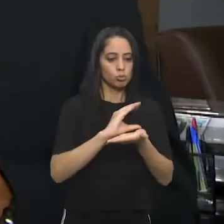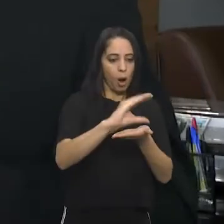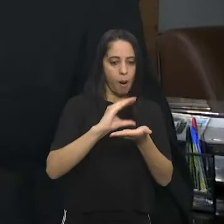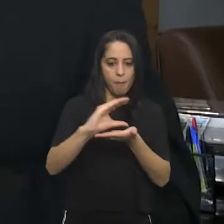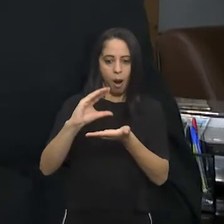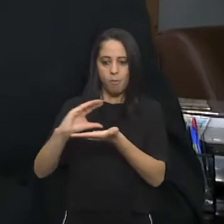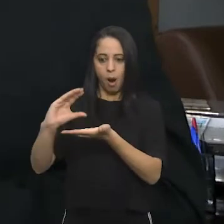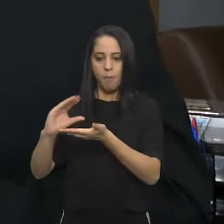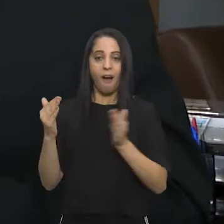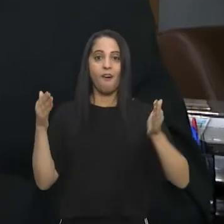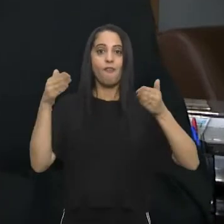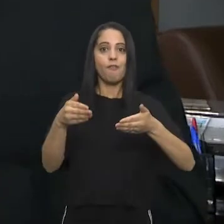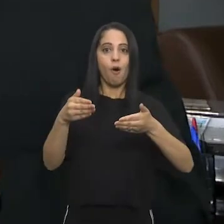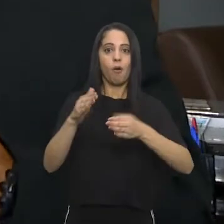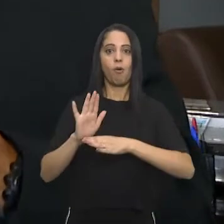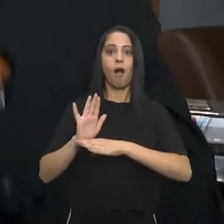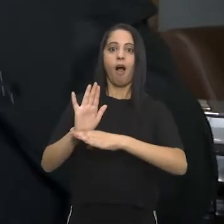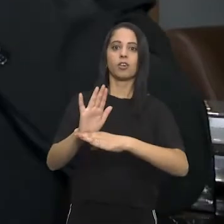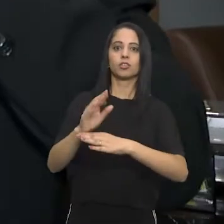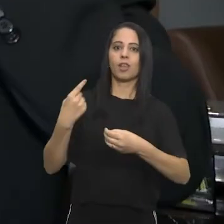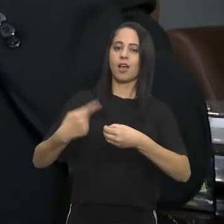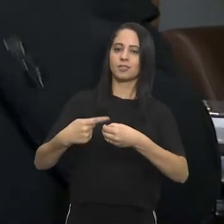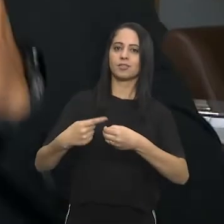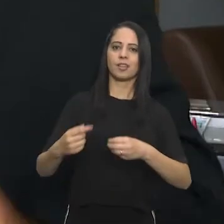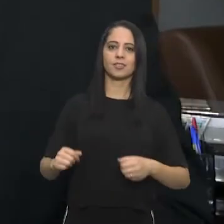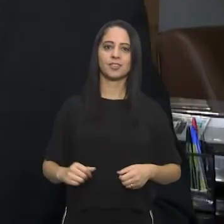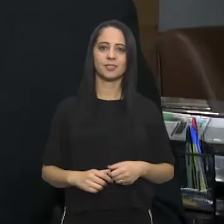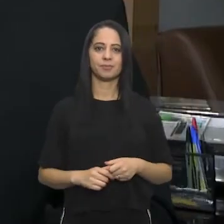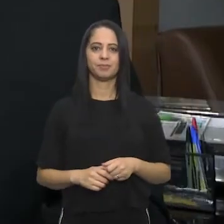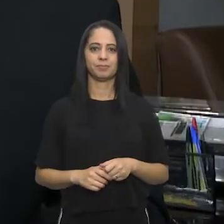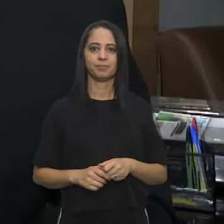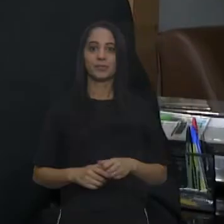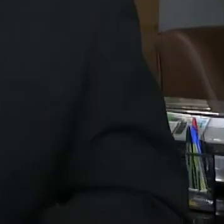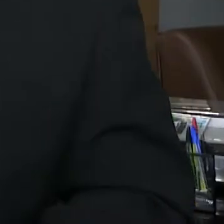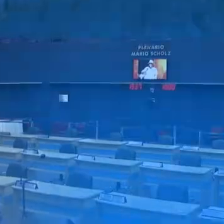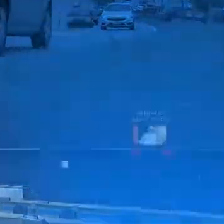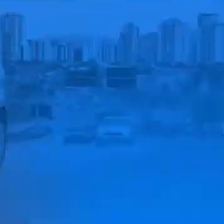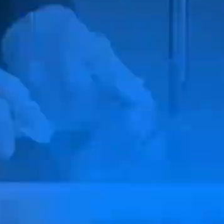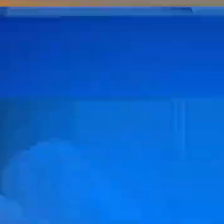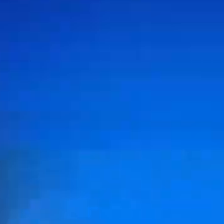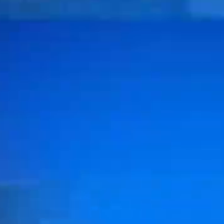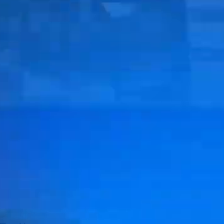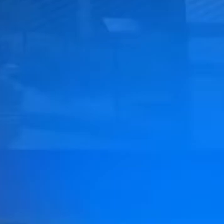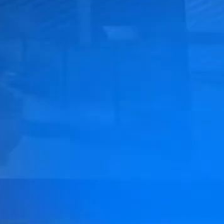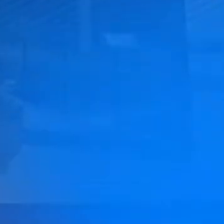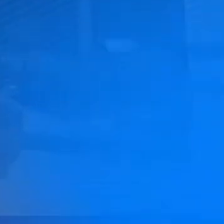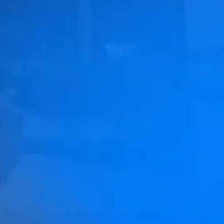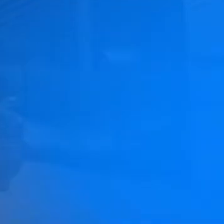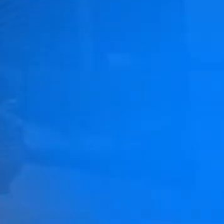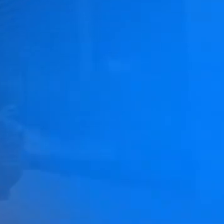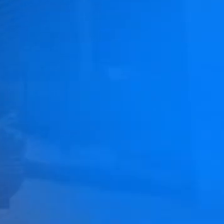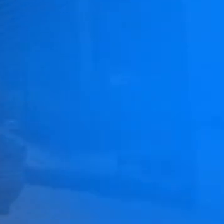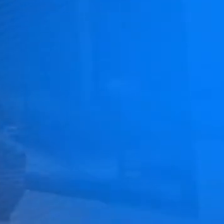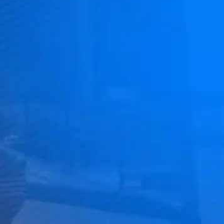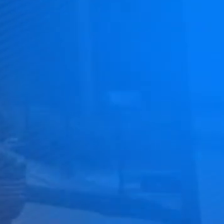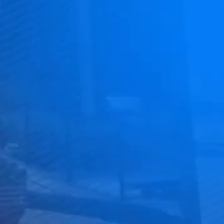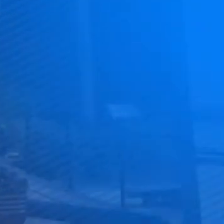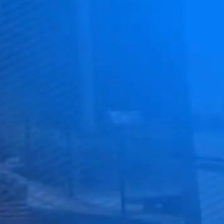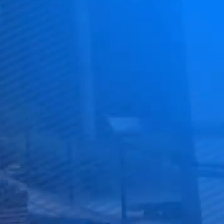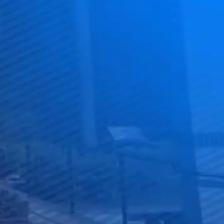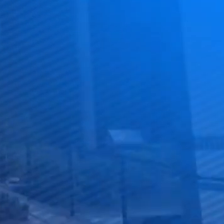Então o nosso recurso todinho, ele é voltado para prestação de serviços públicos Música Música